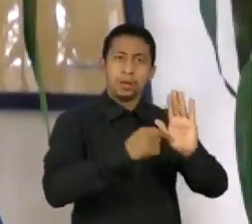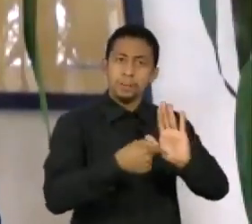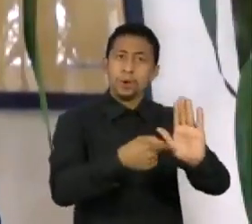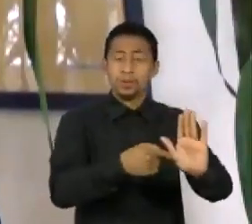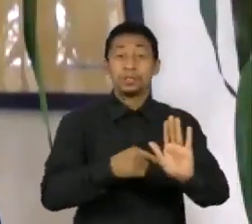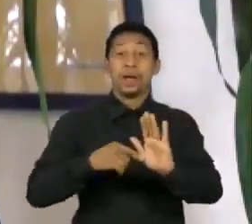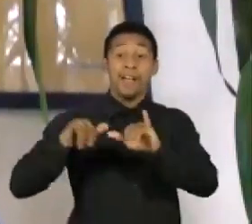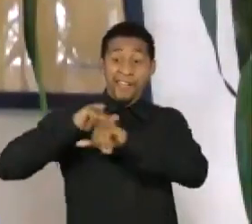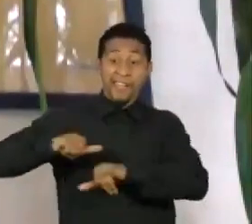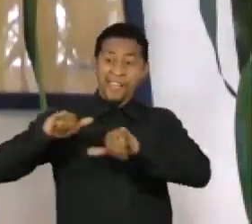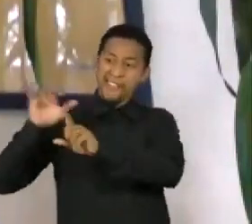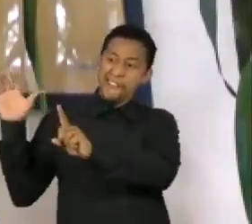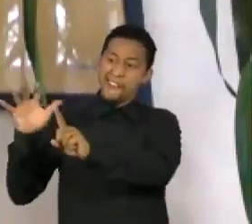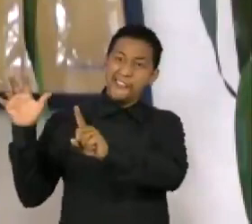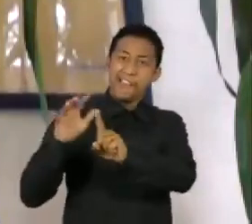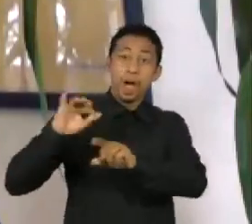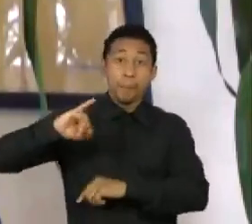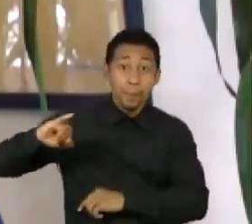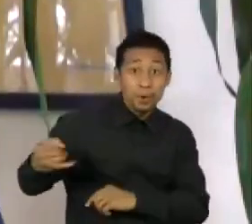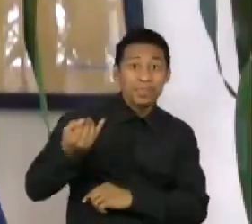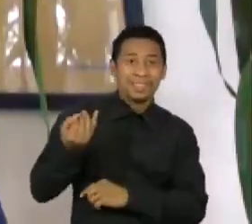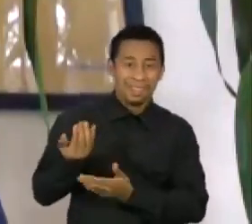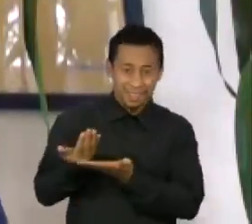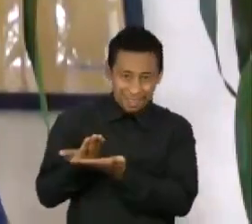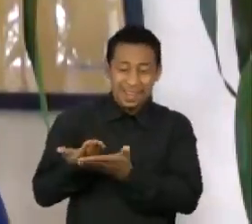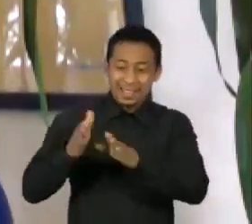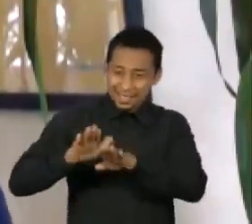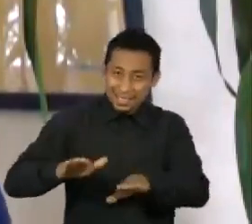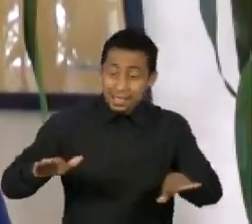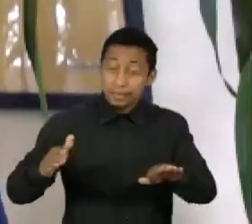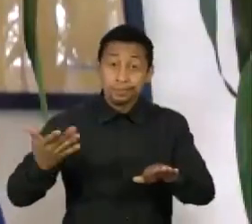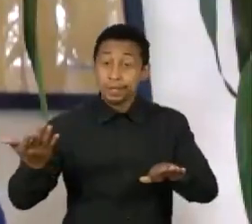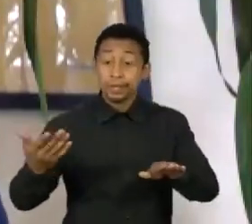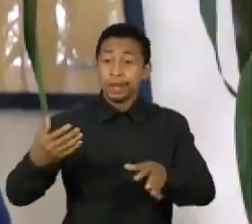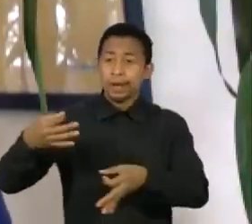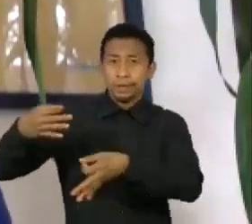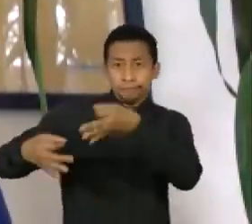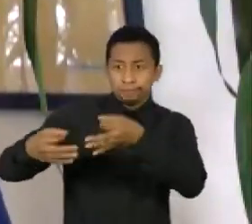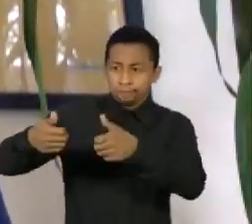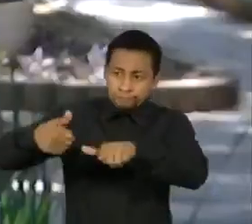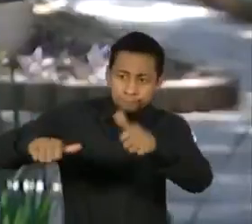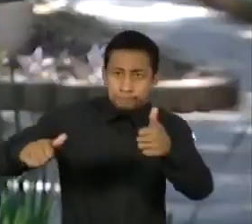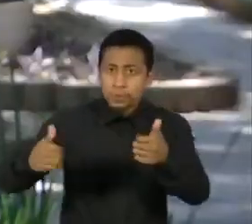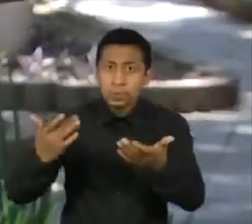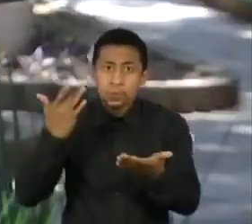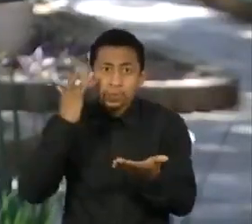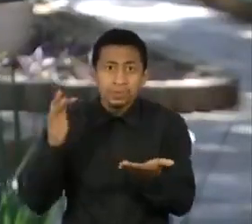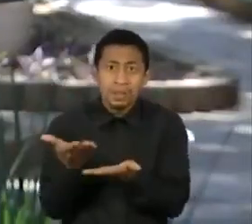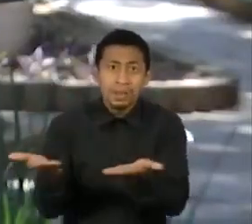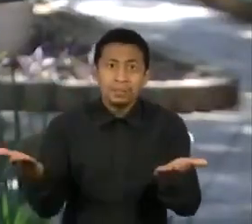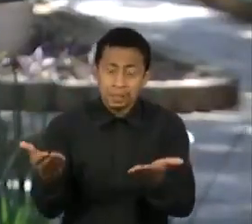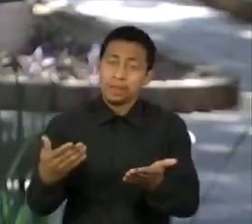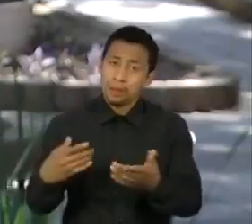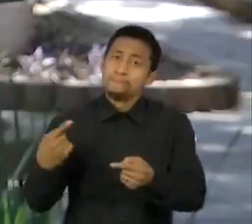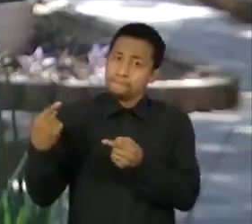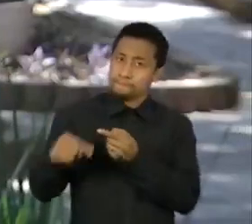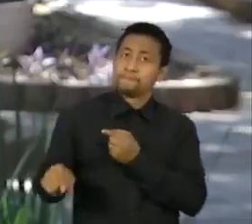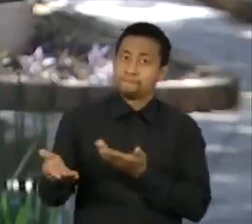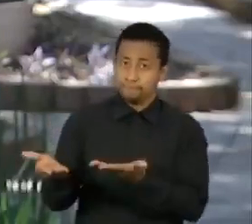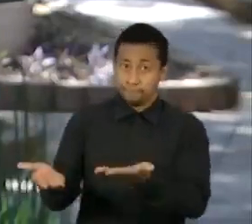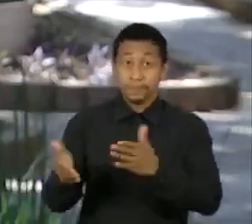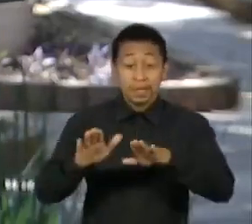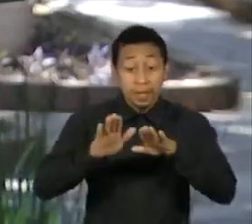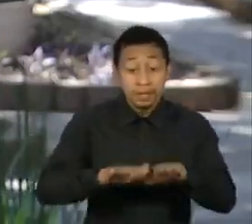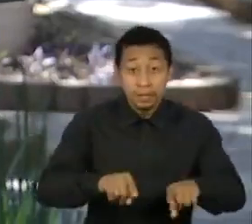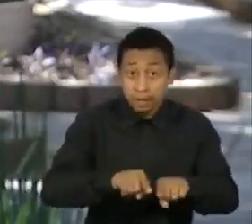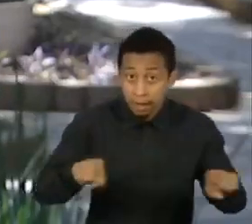publicidade que se aproveite da deficiência de julgamento e experiência da criança, por exemplo. Outra questão, tanto em relação às